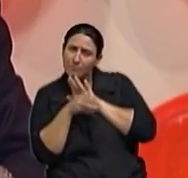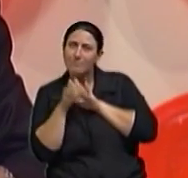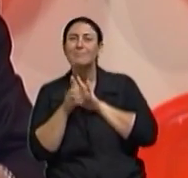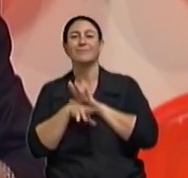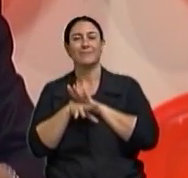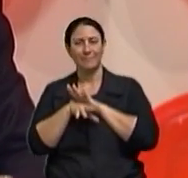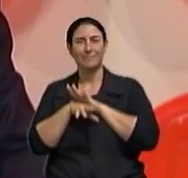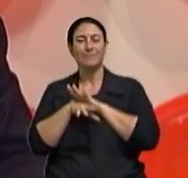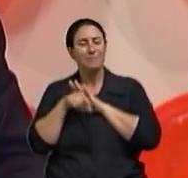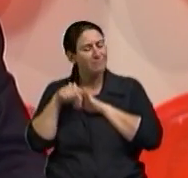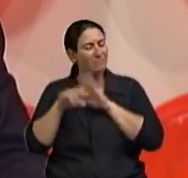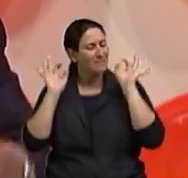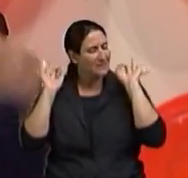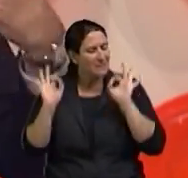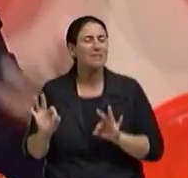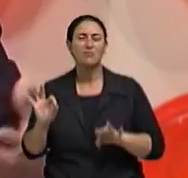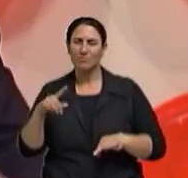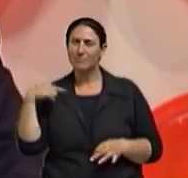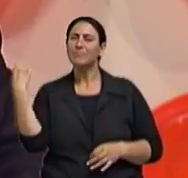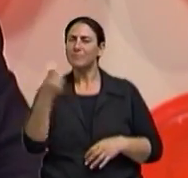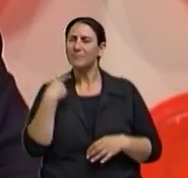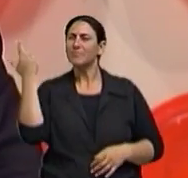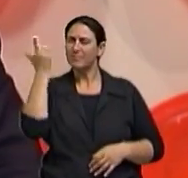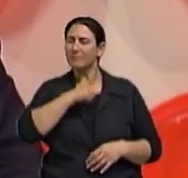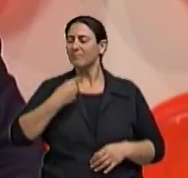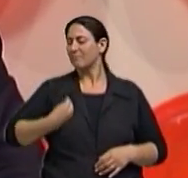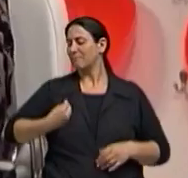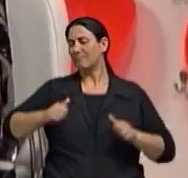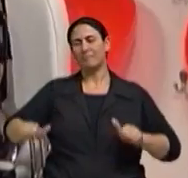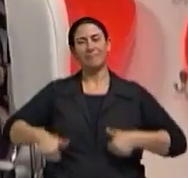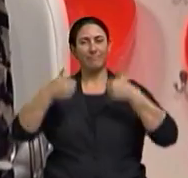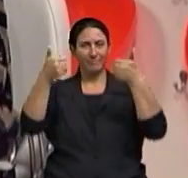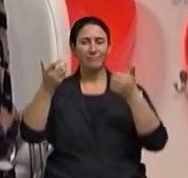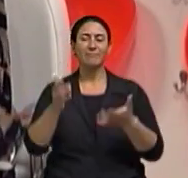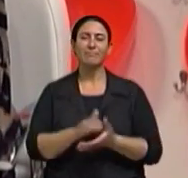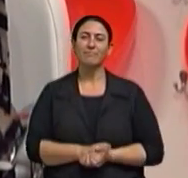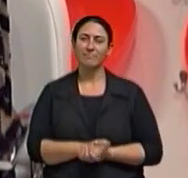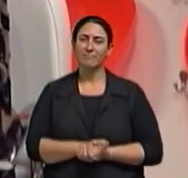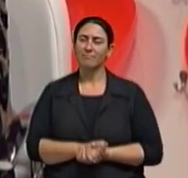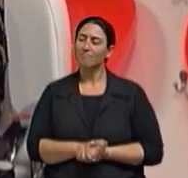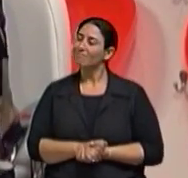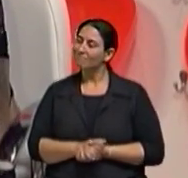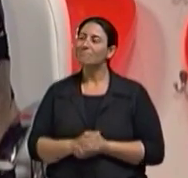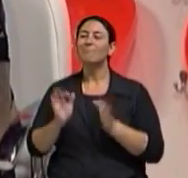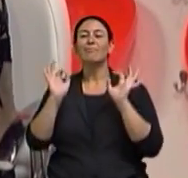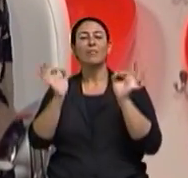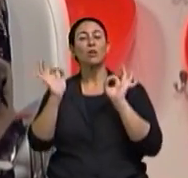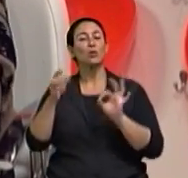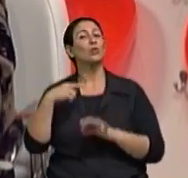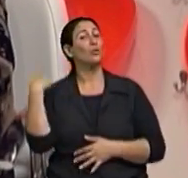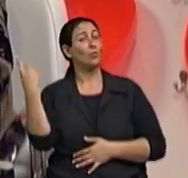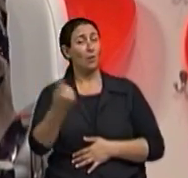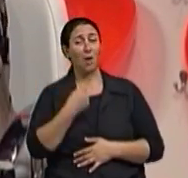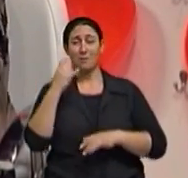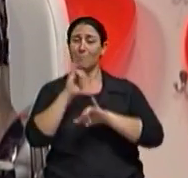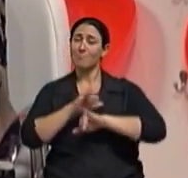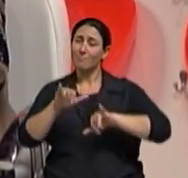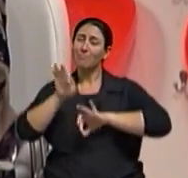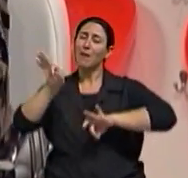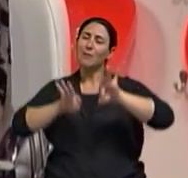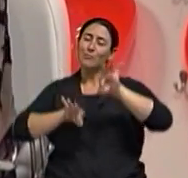Certamente fazendo isso, você vai ver que a vida vai ter melhor. Nós planejamos esse programa, mas é que TV é tempo, né?